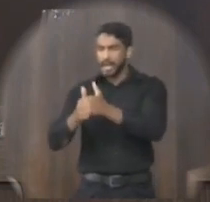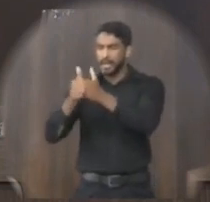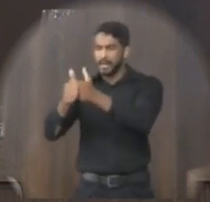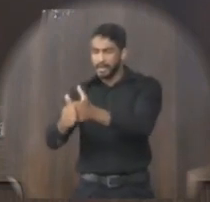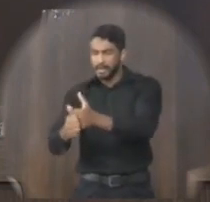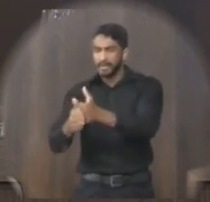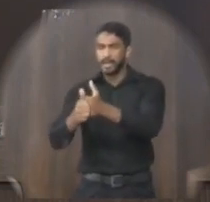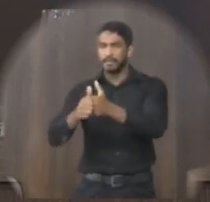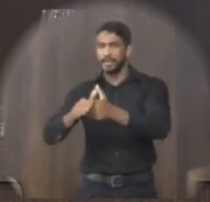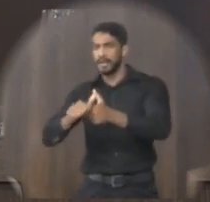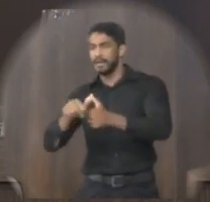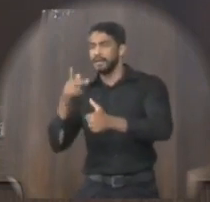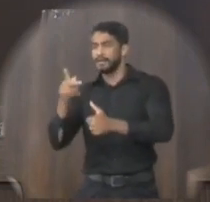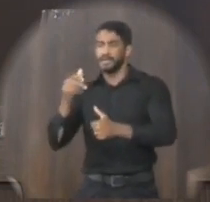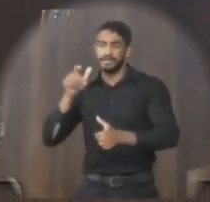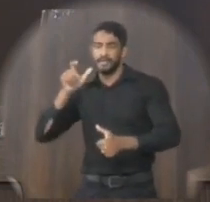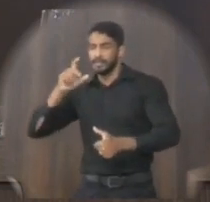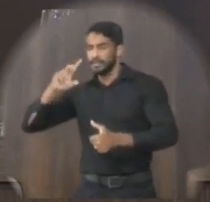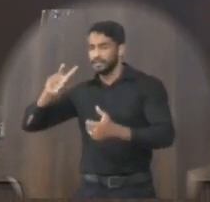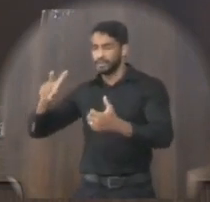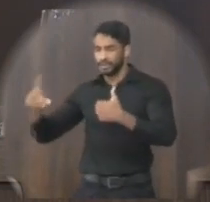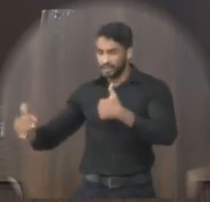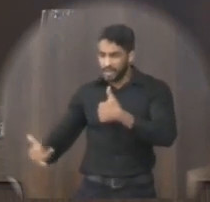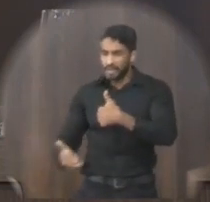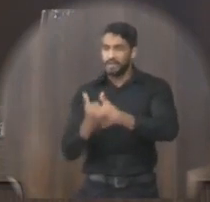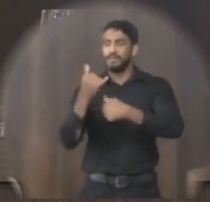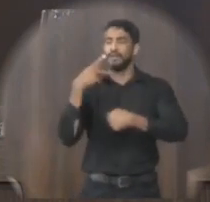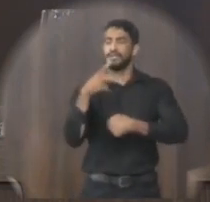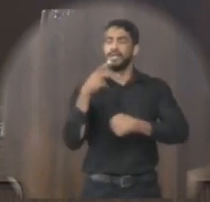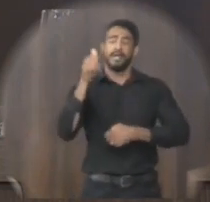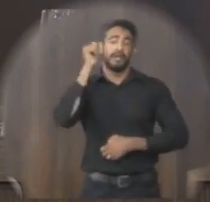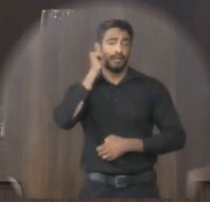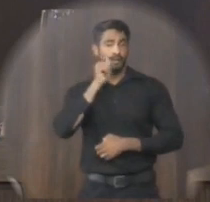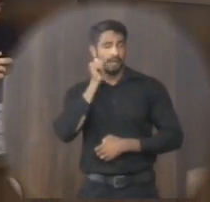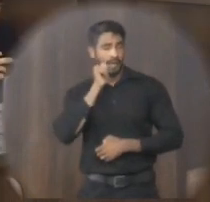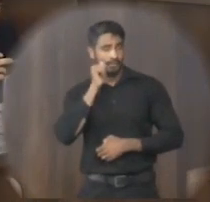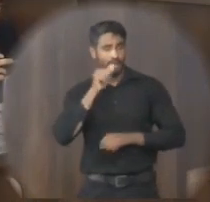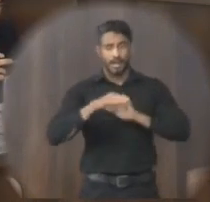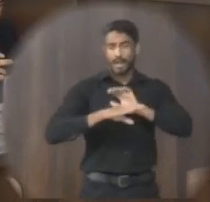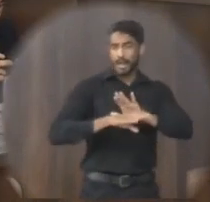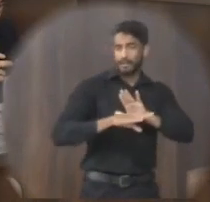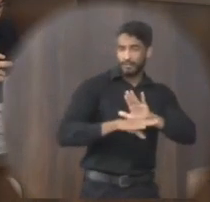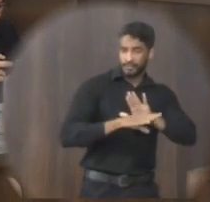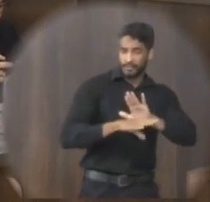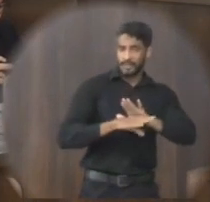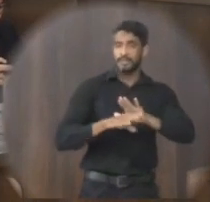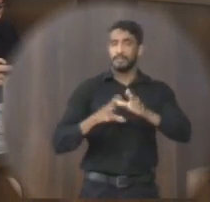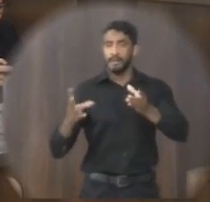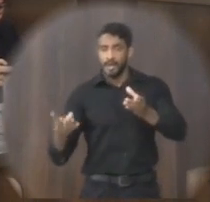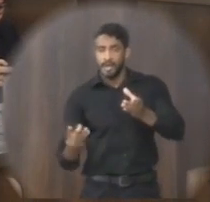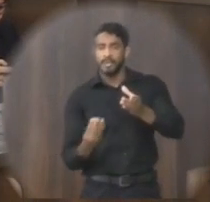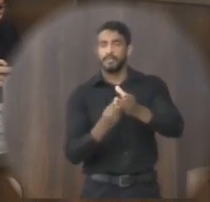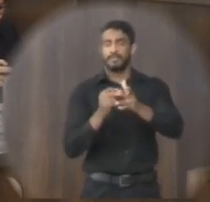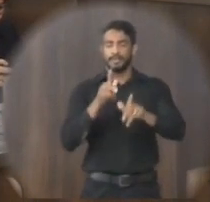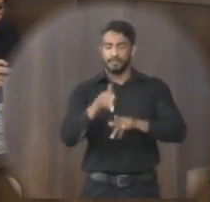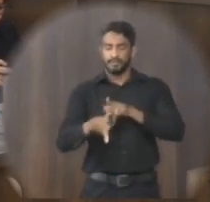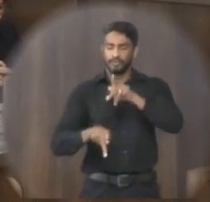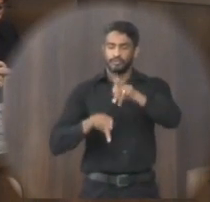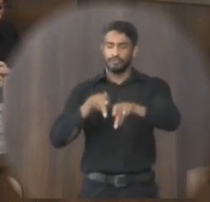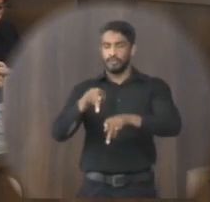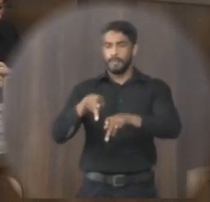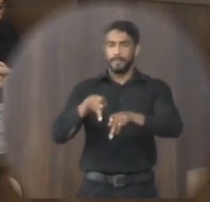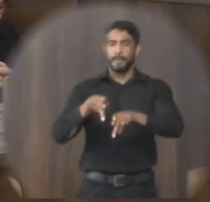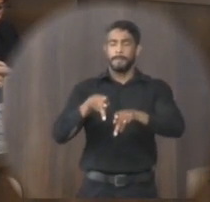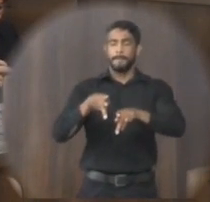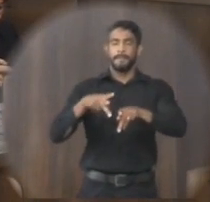denunciados de violência contra a mulher, contribuição com a implantação e implementação de políticas públicas